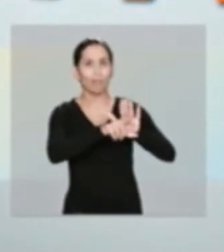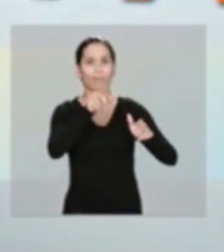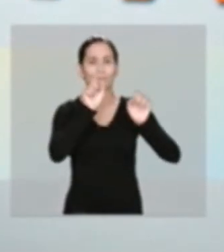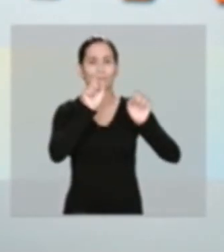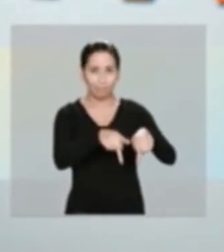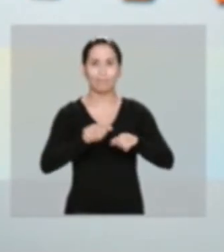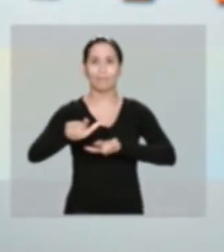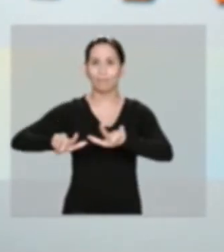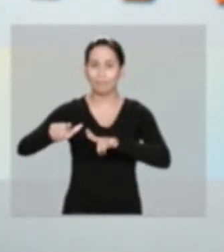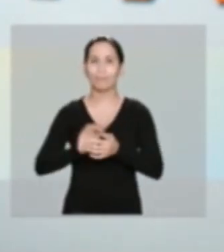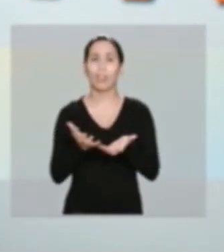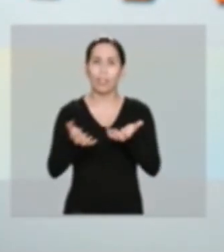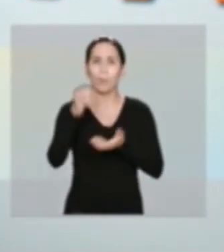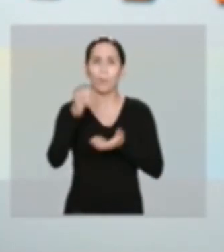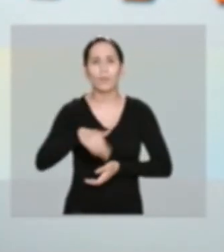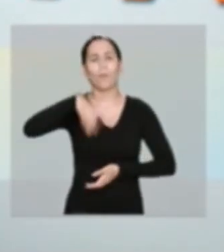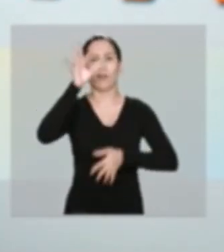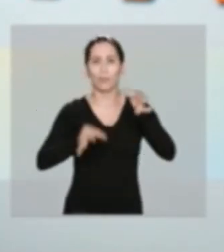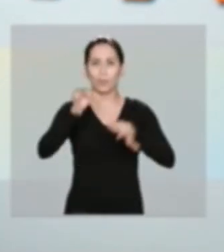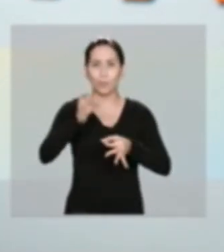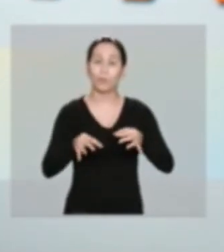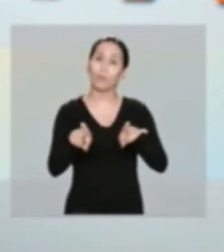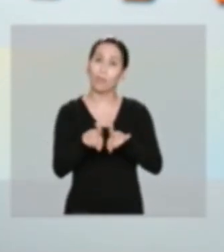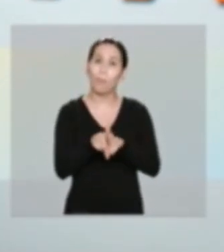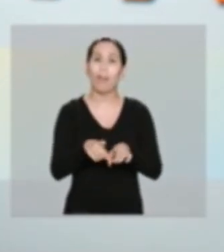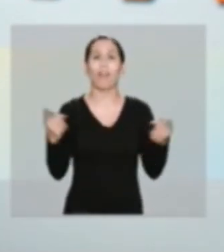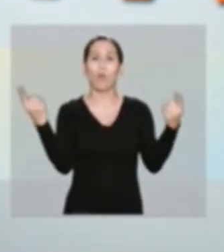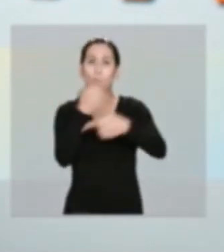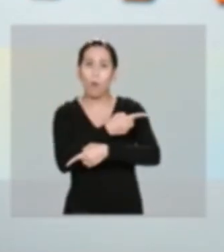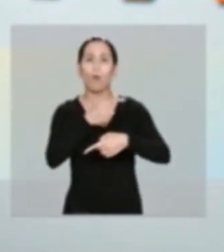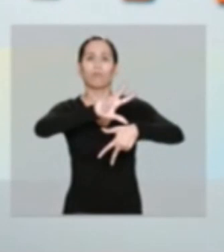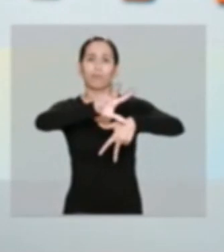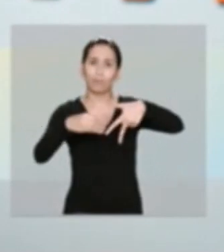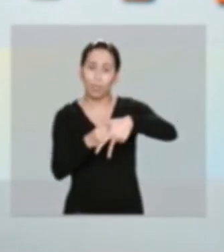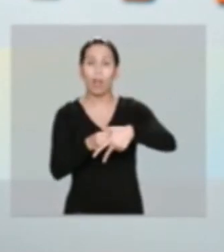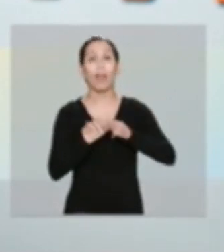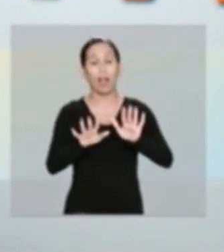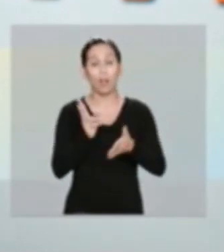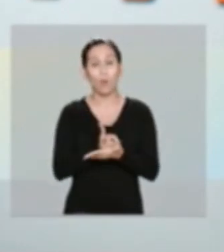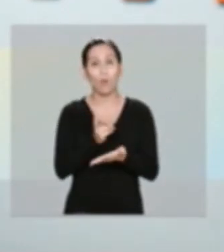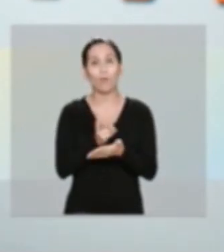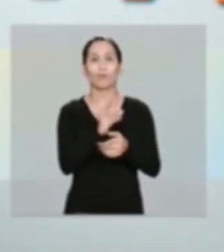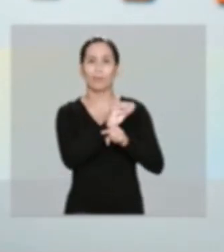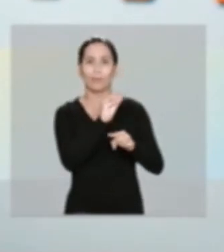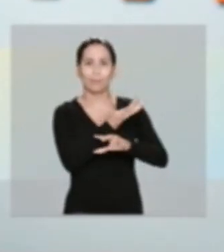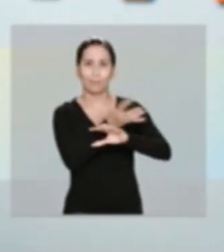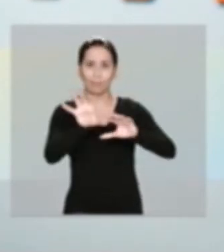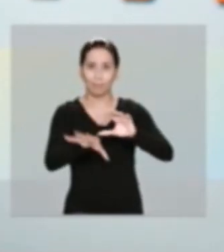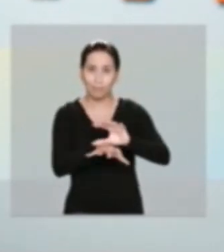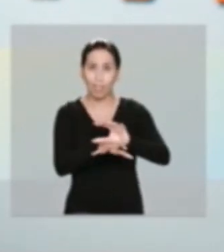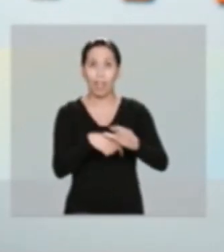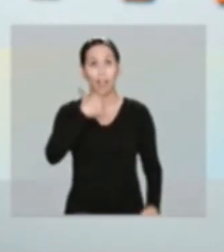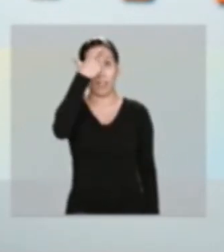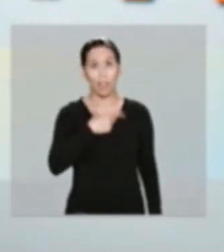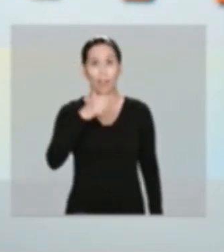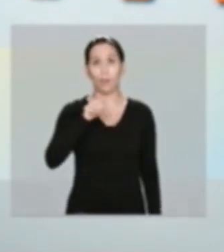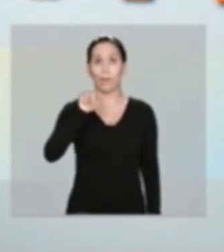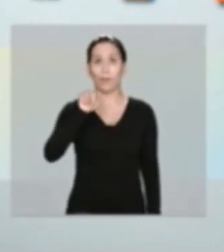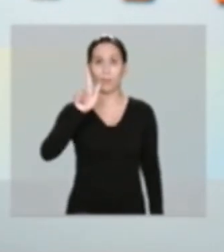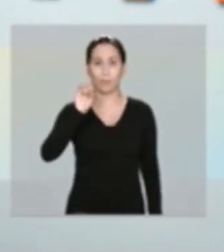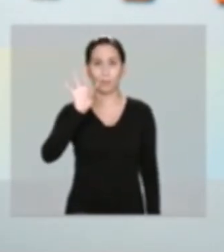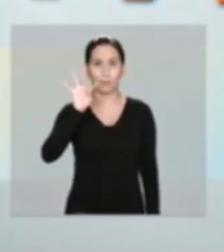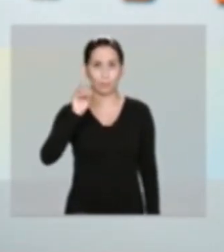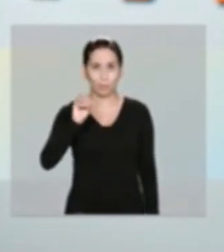contra as reformas previdenciária e trabalhista. A luta por um Brasil mais justo, sem corrupção e pela preservação do meio ambiente,